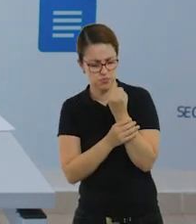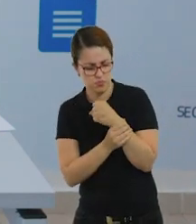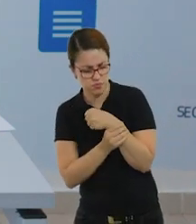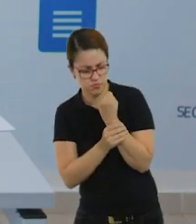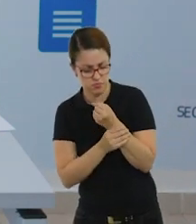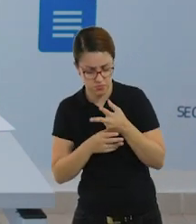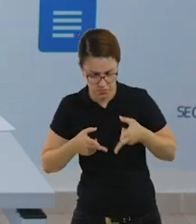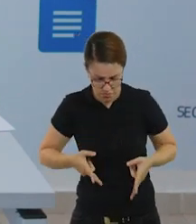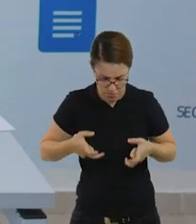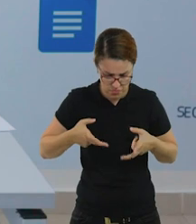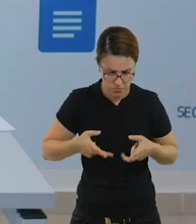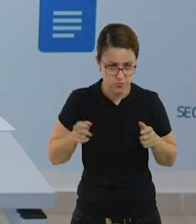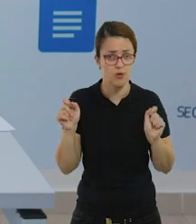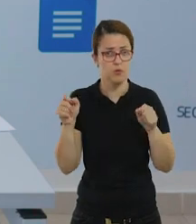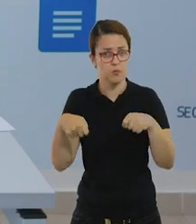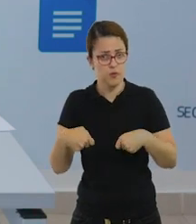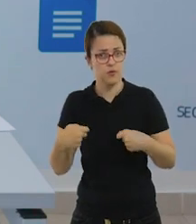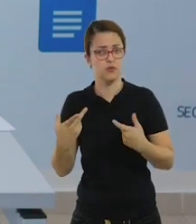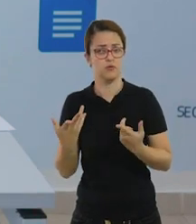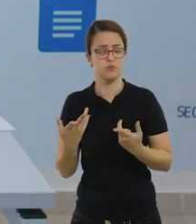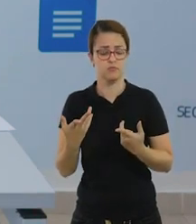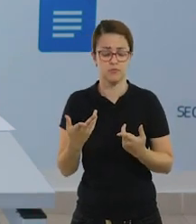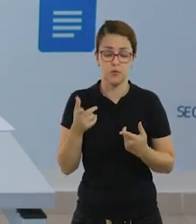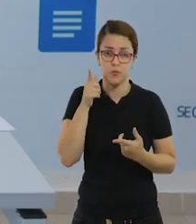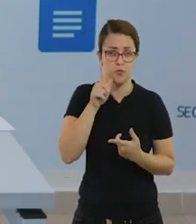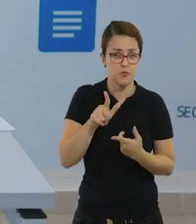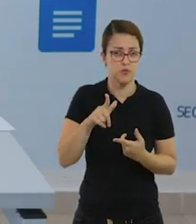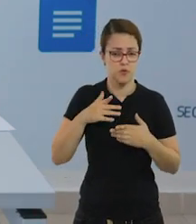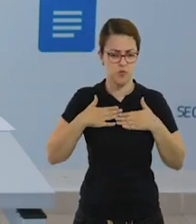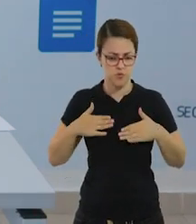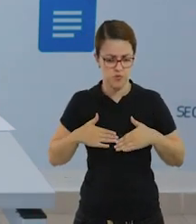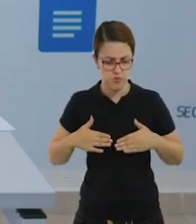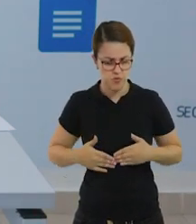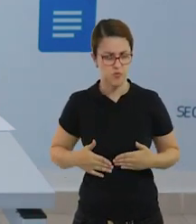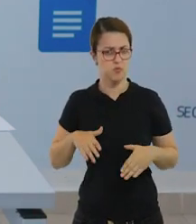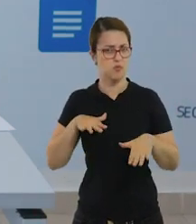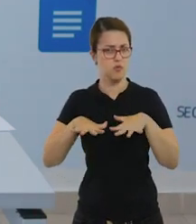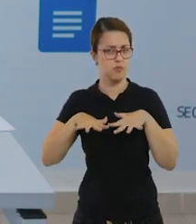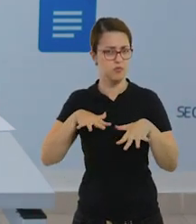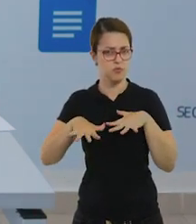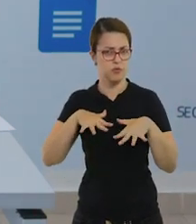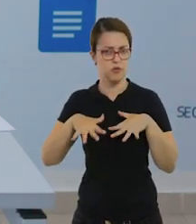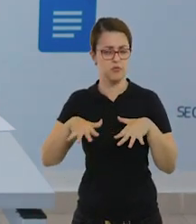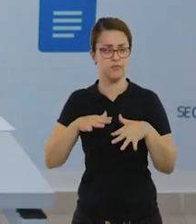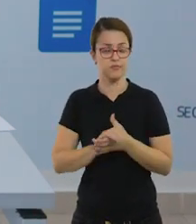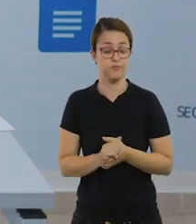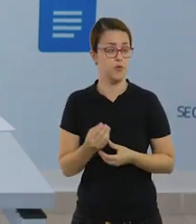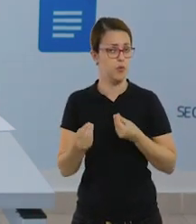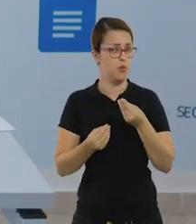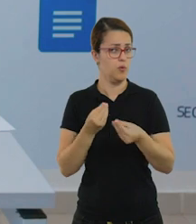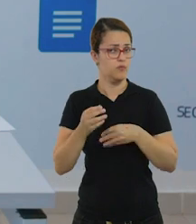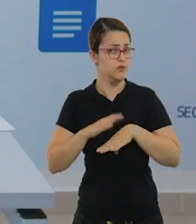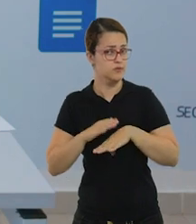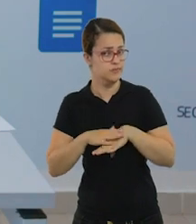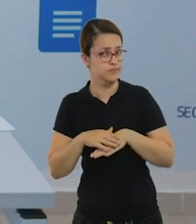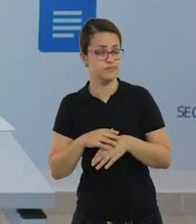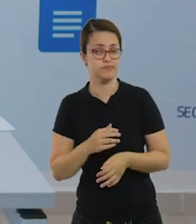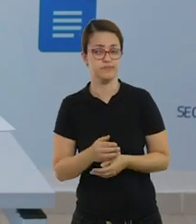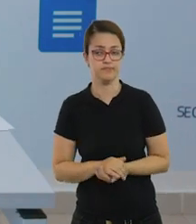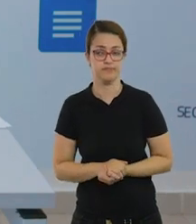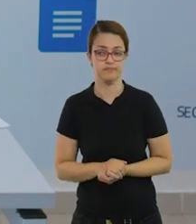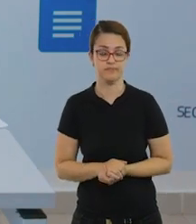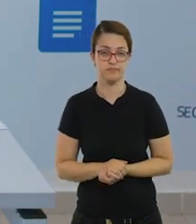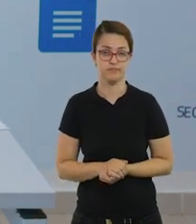os limites e as potencialidades que ela pode executar dentro de algumas posturas. Vamos ver como é que faz?